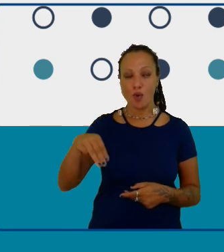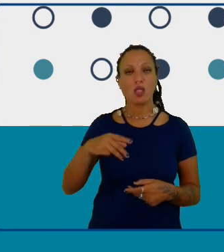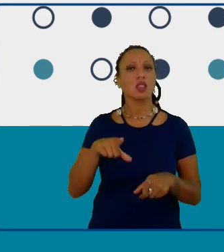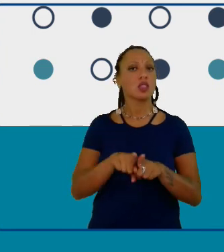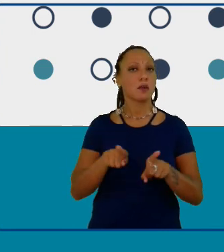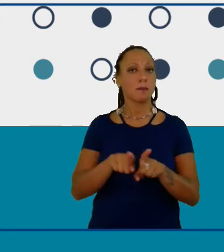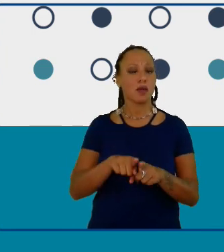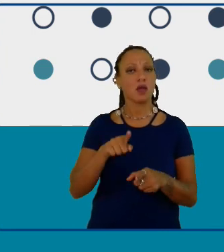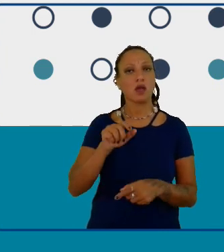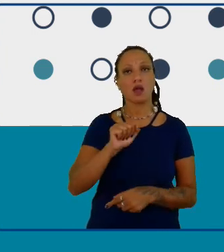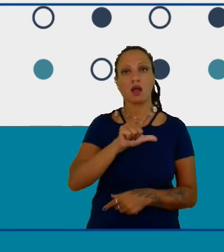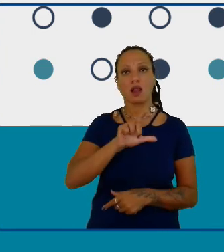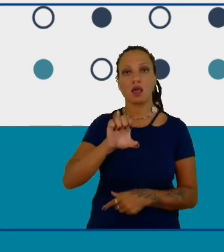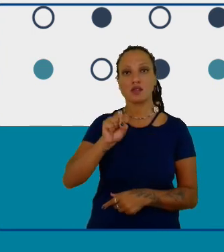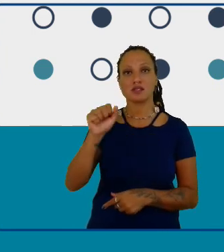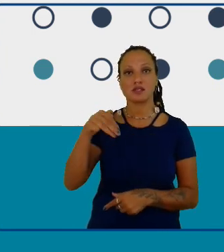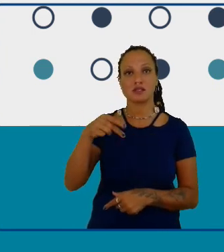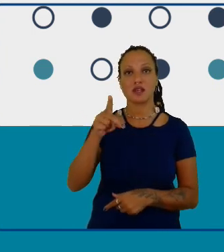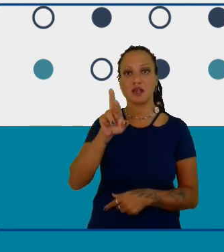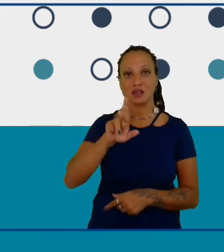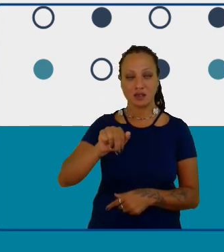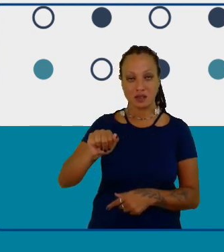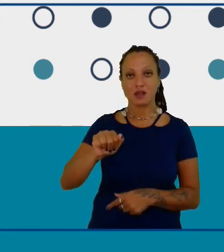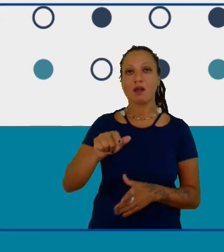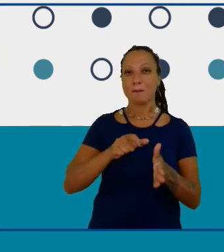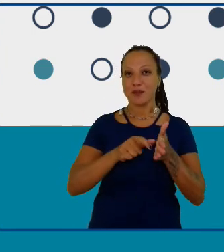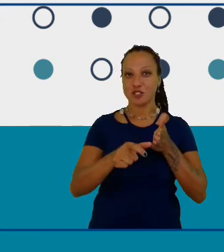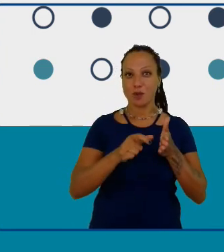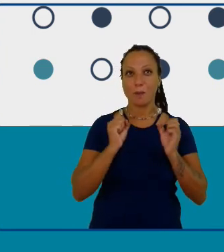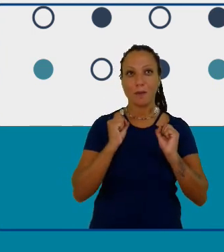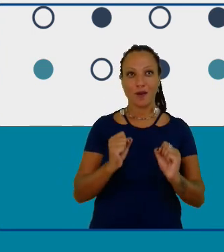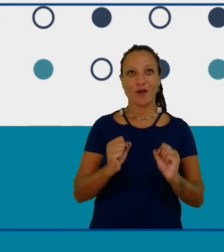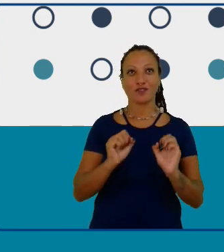Alessandra Moura do British Council que fará o nosso encerramento